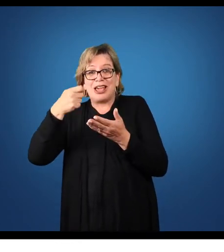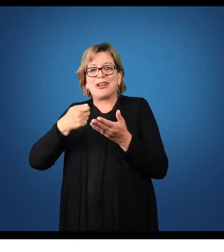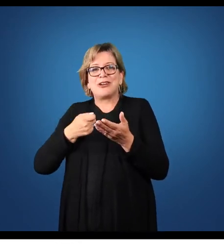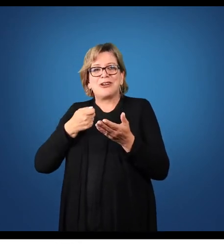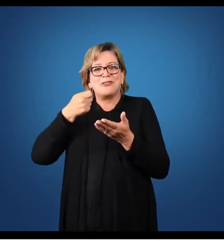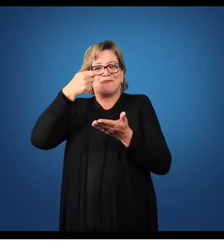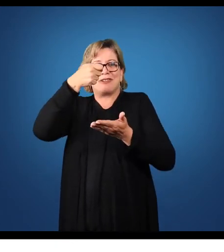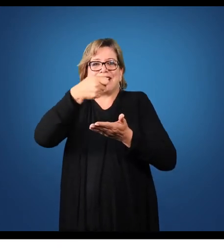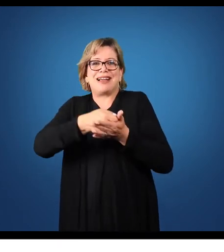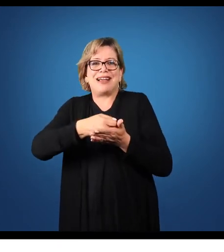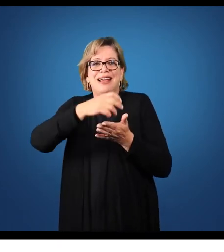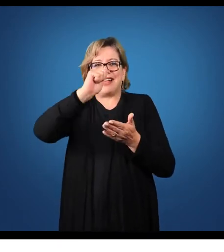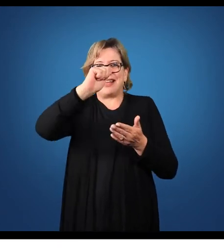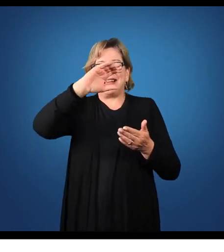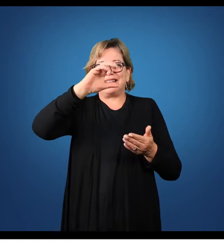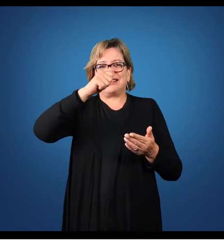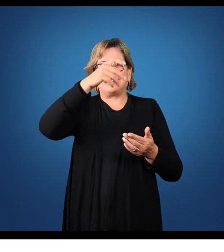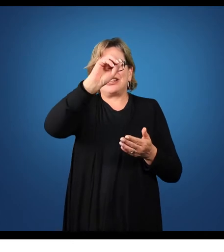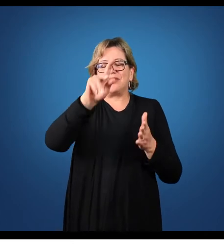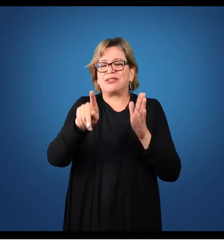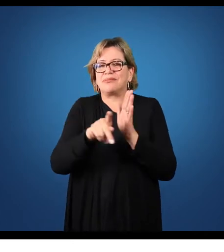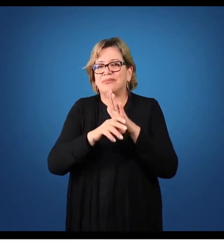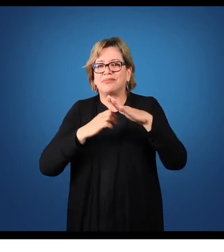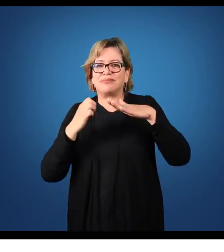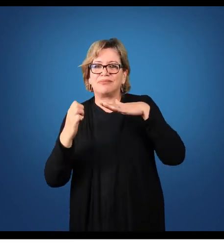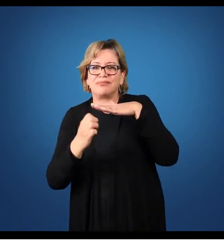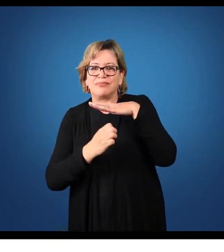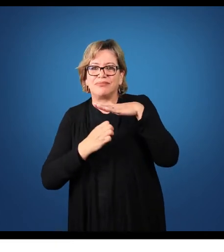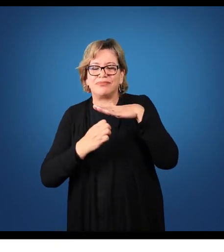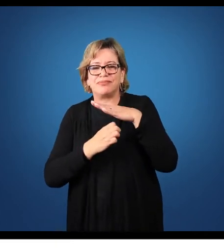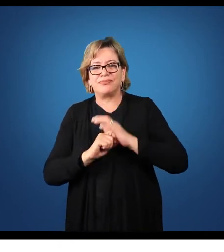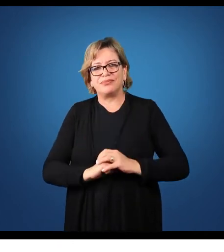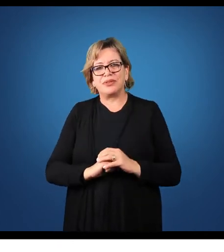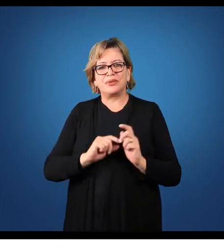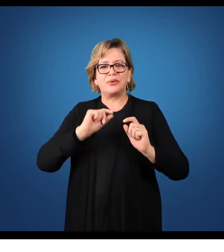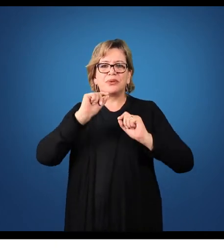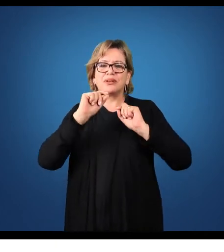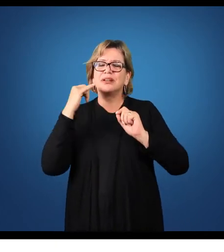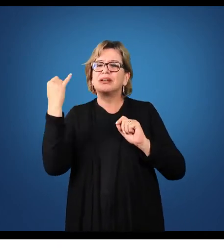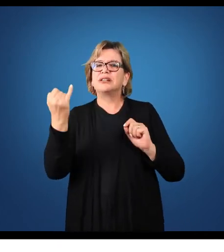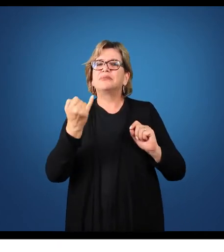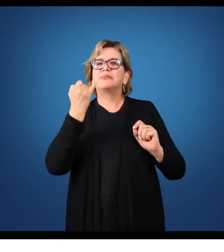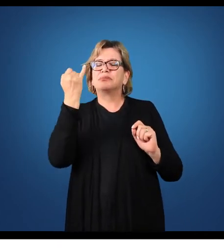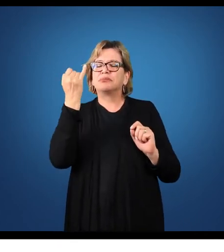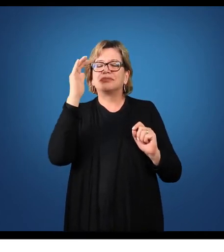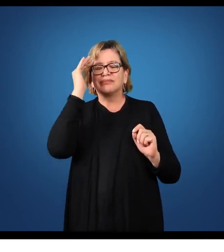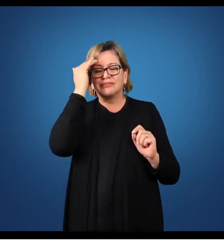uma ação negociada, por exemplo, na bolsa de valores. Que informação ele quer?